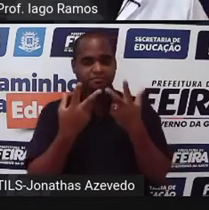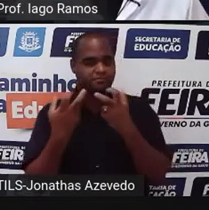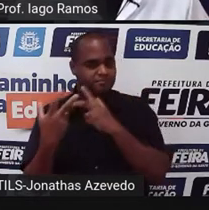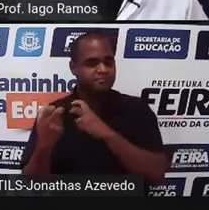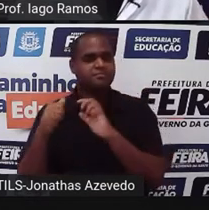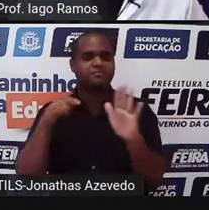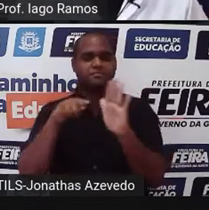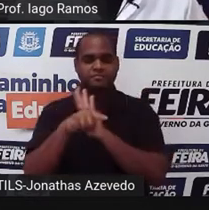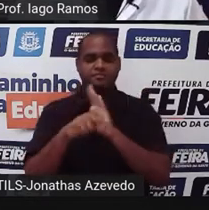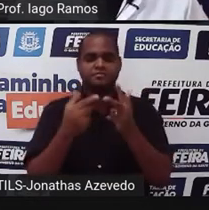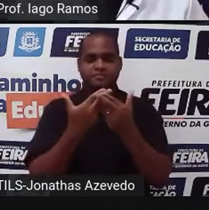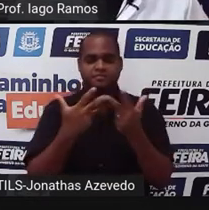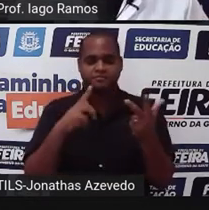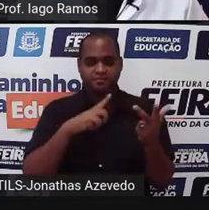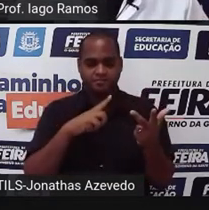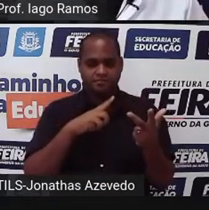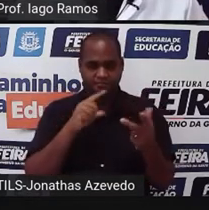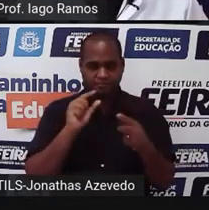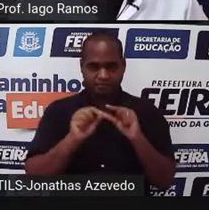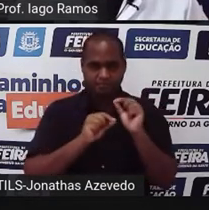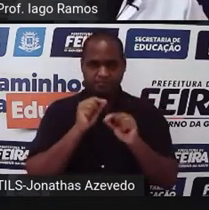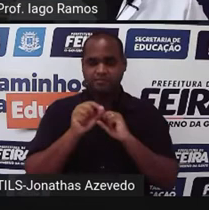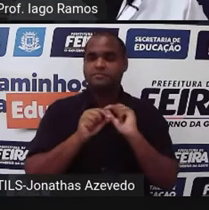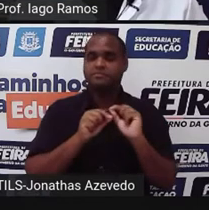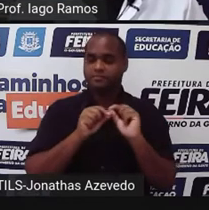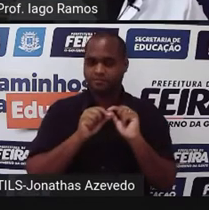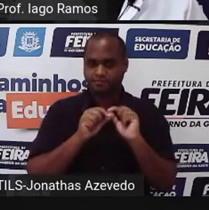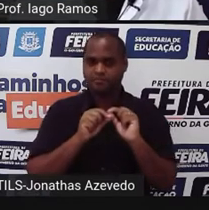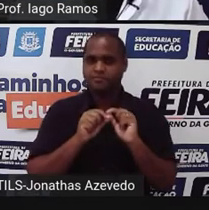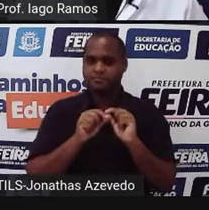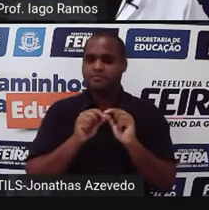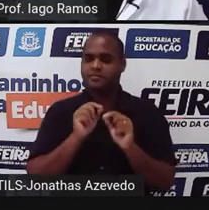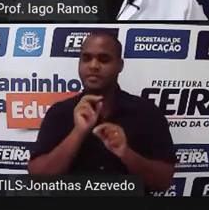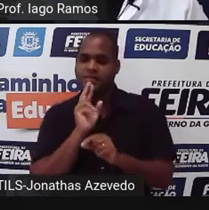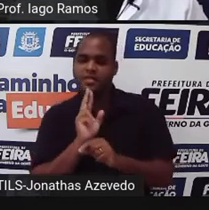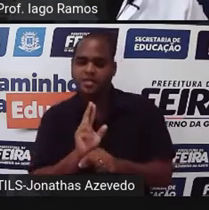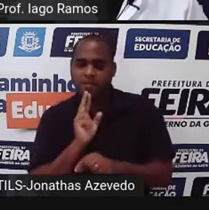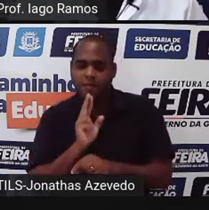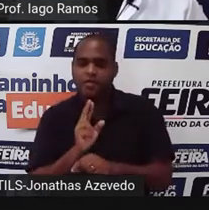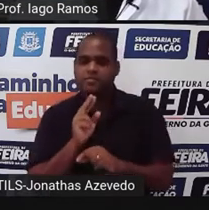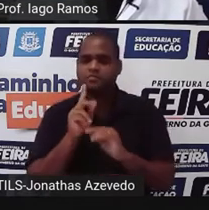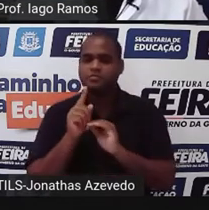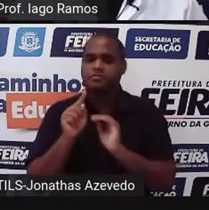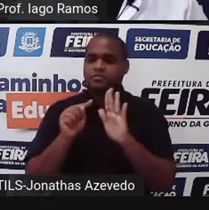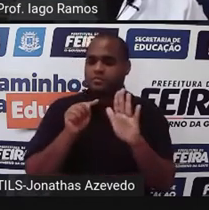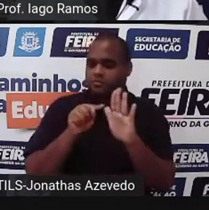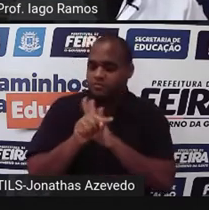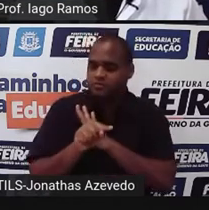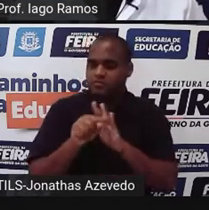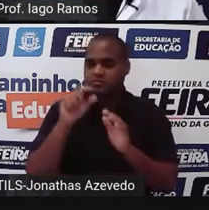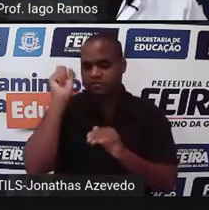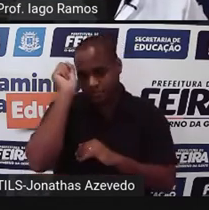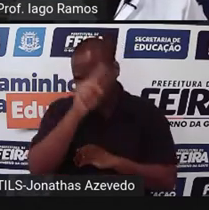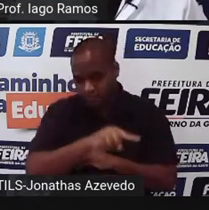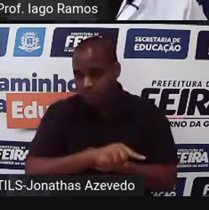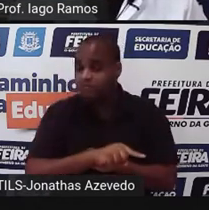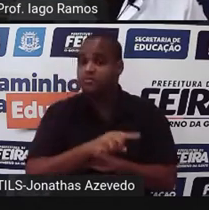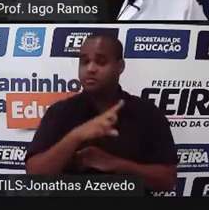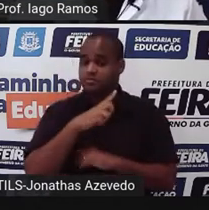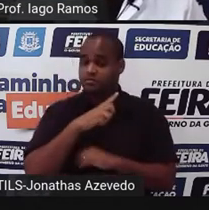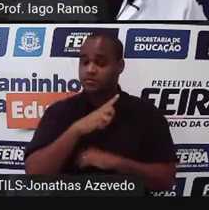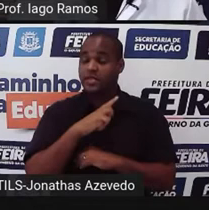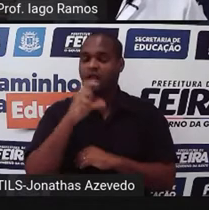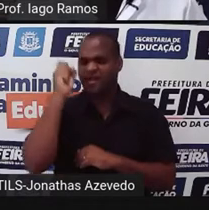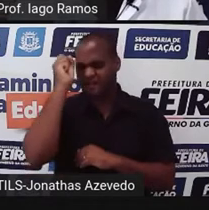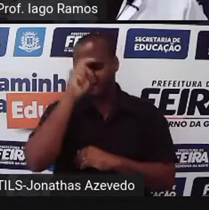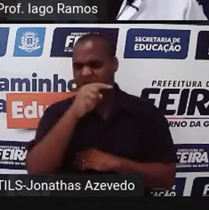tente encontrar uma resposta, tá? Que é uma pergunta que talvez seja difícil de responder ou não,